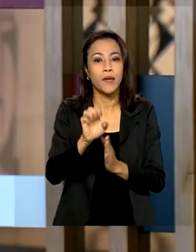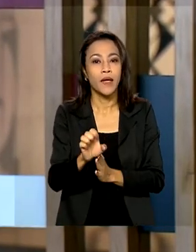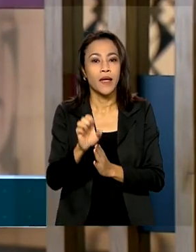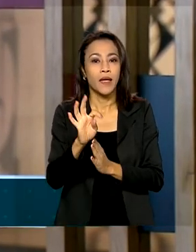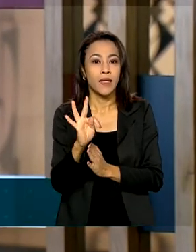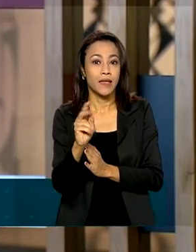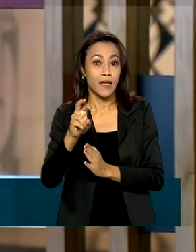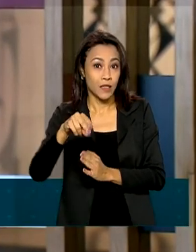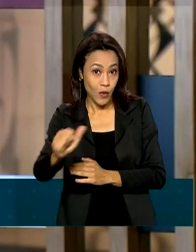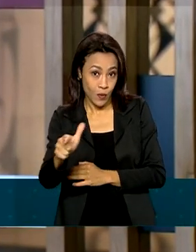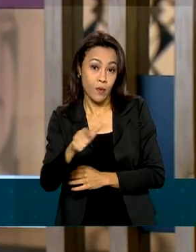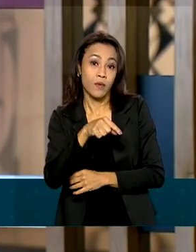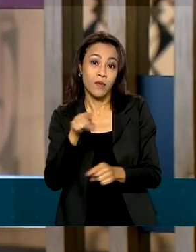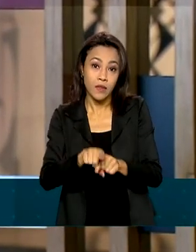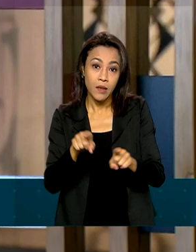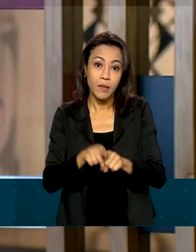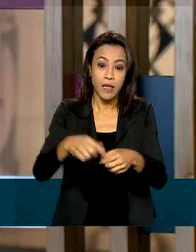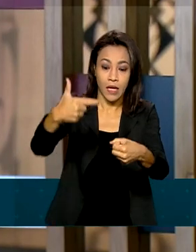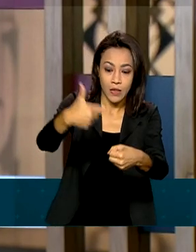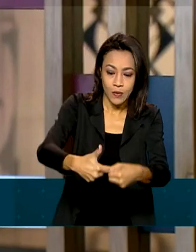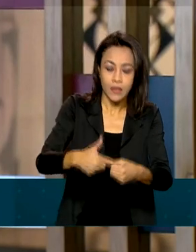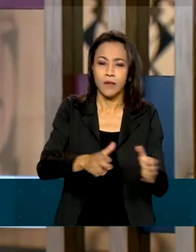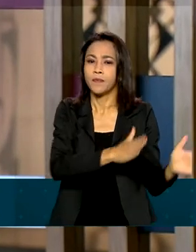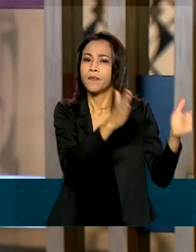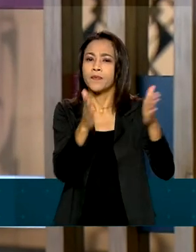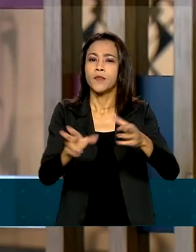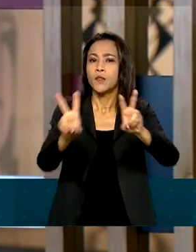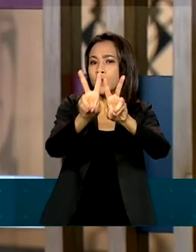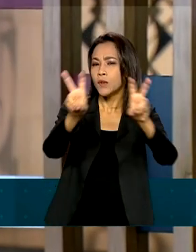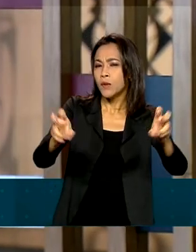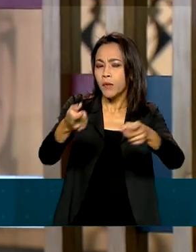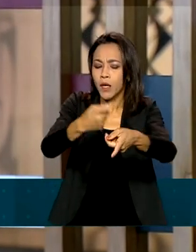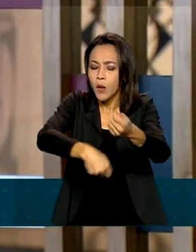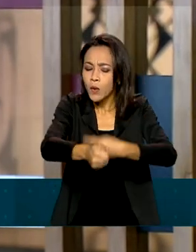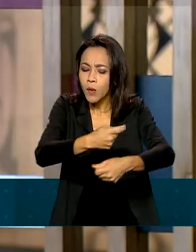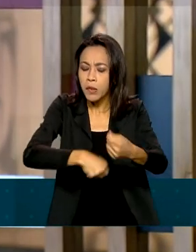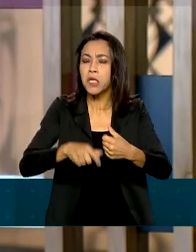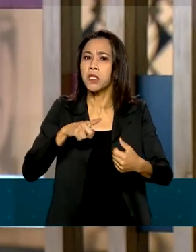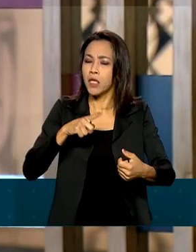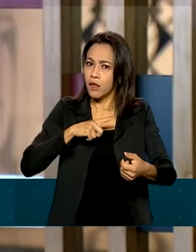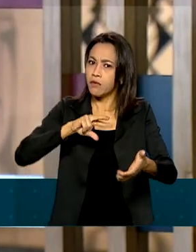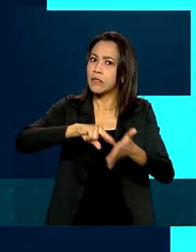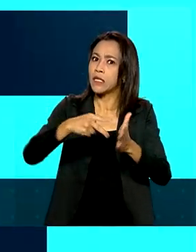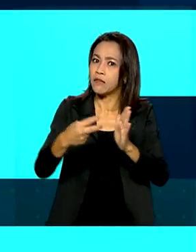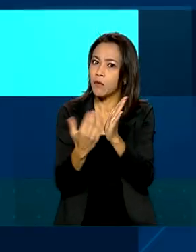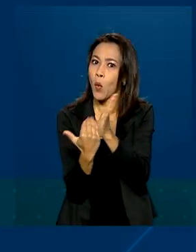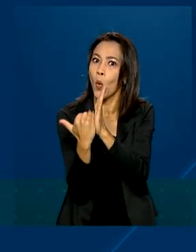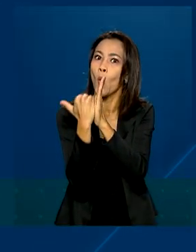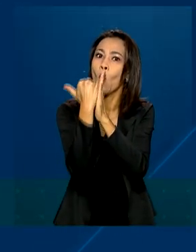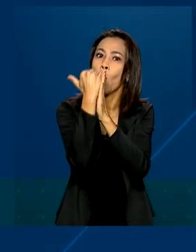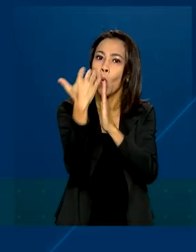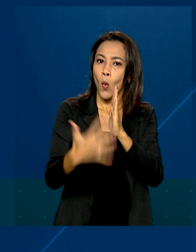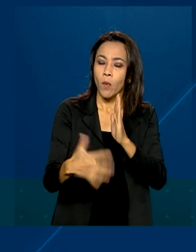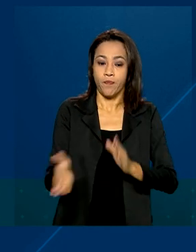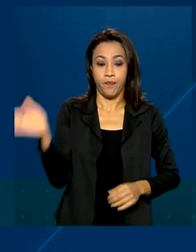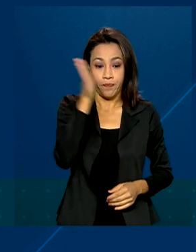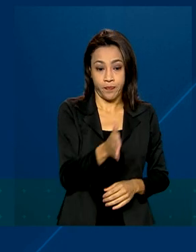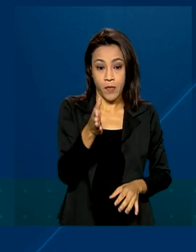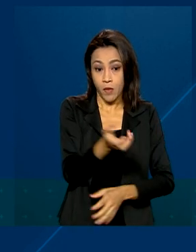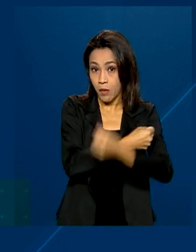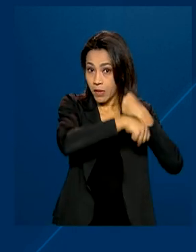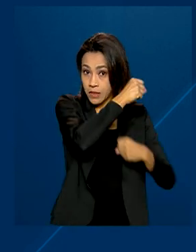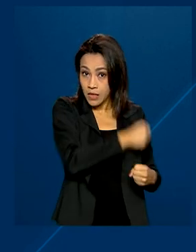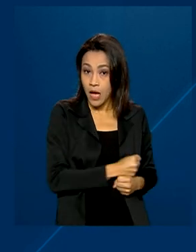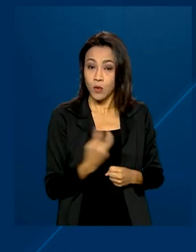à gasolina. No plano econômico, houve um significativo aumento no comércio bilateral. No ano passado, o comércio entre